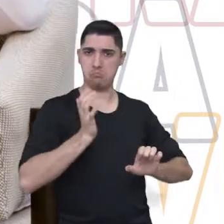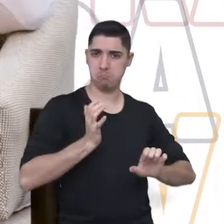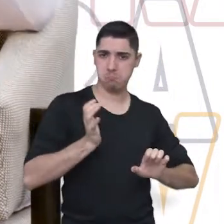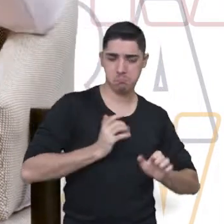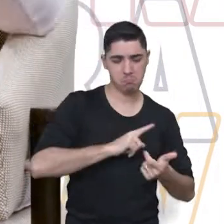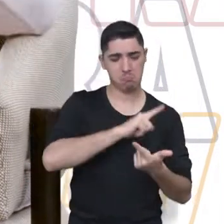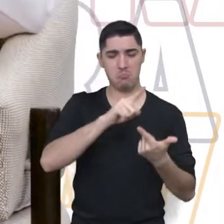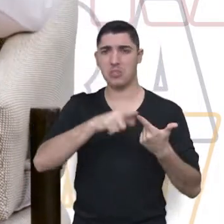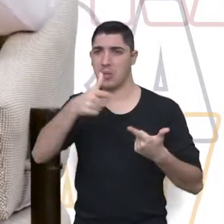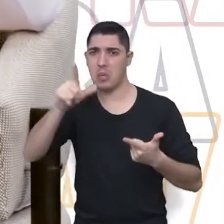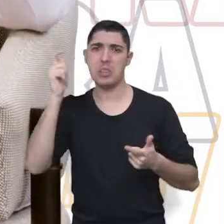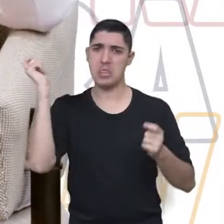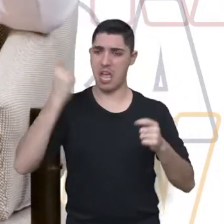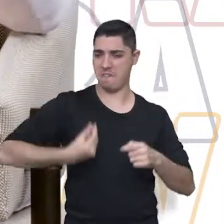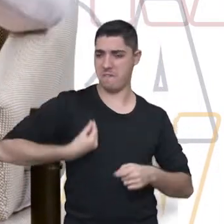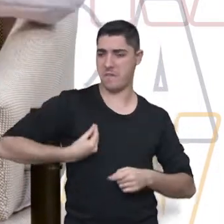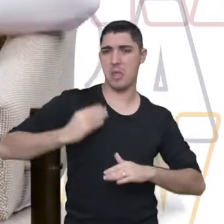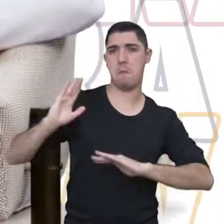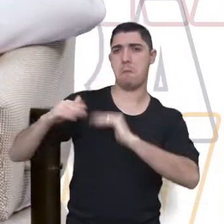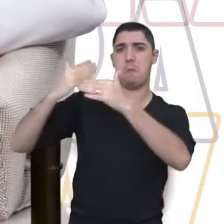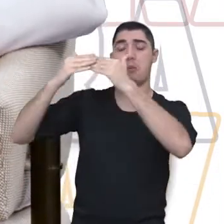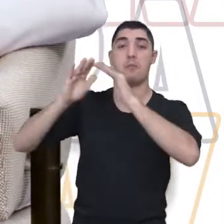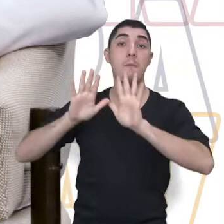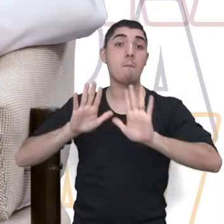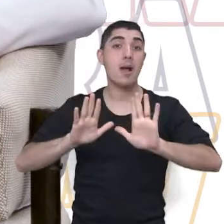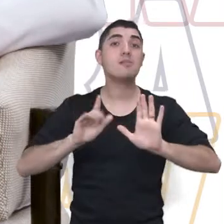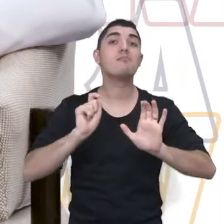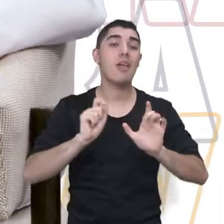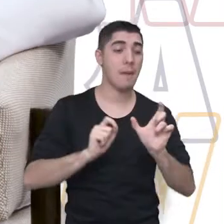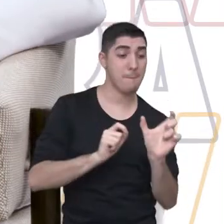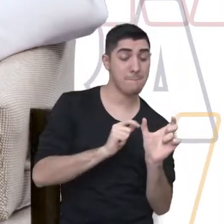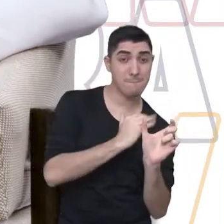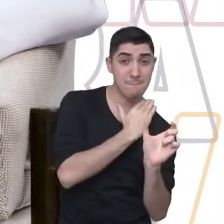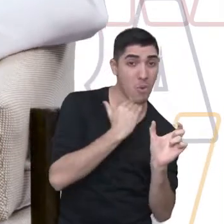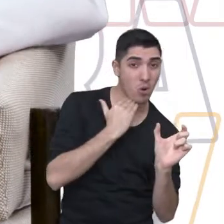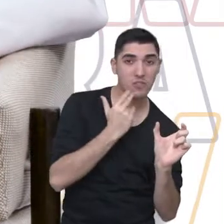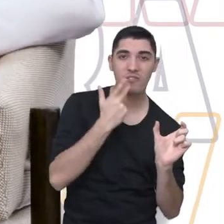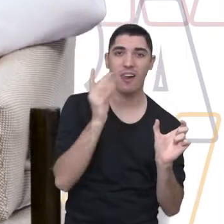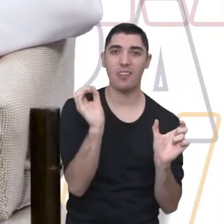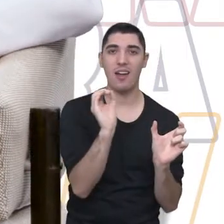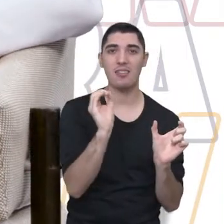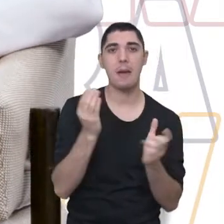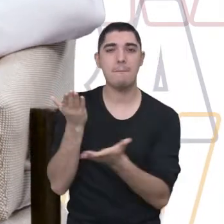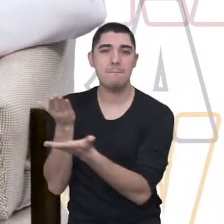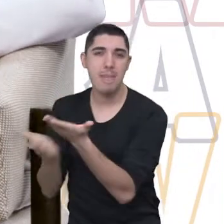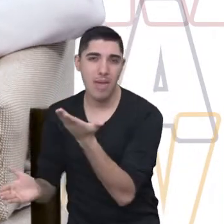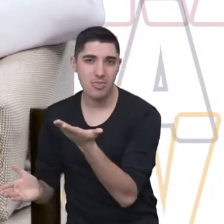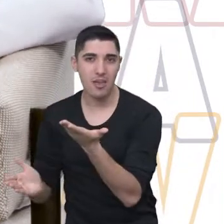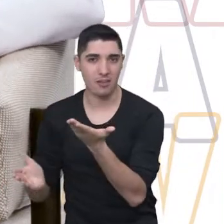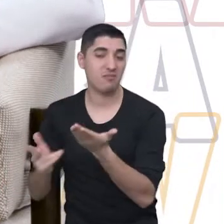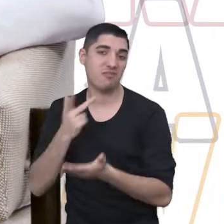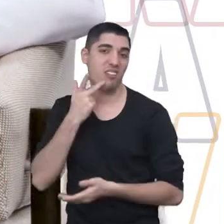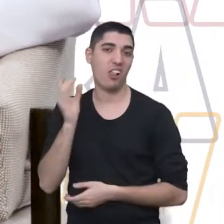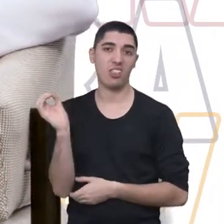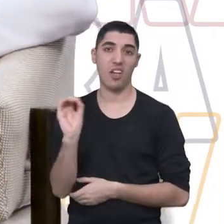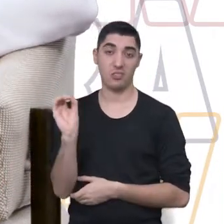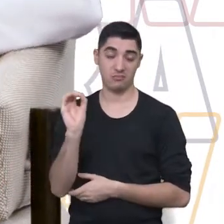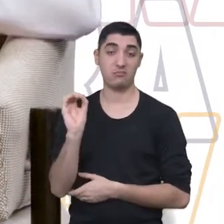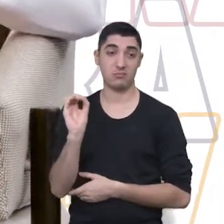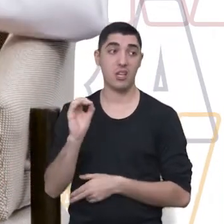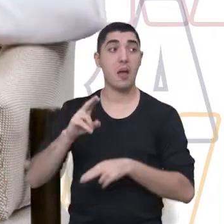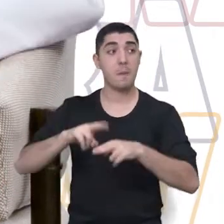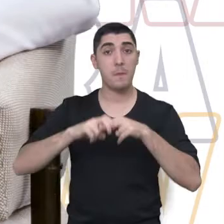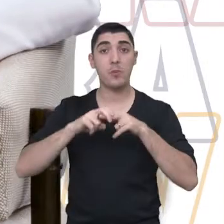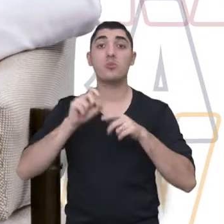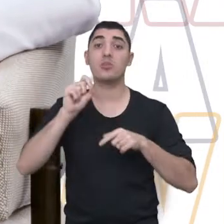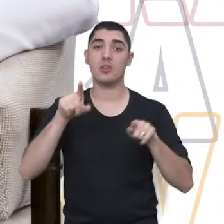ganhar, todo mundo pode se dar bem, né? Então, a gente não fala em perdas, né? No geral, em perdas não se fala, né?